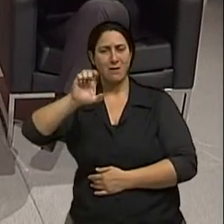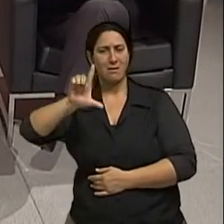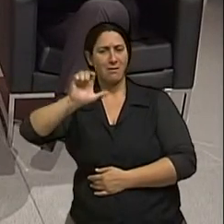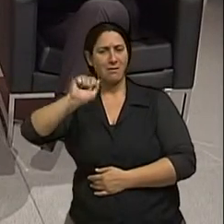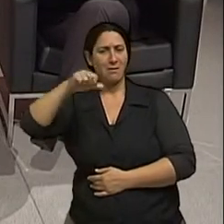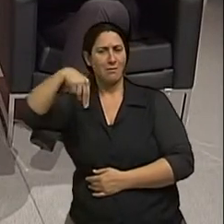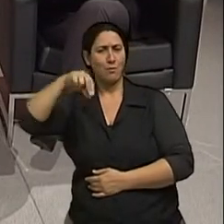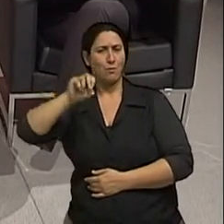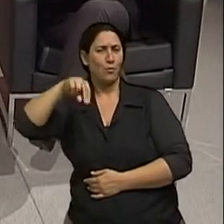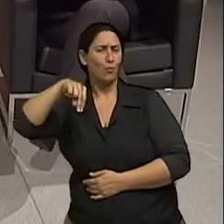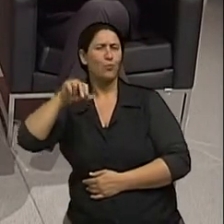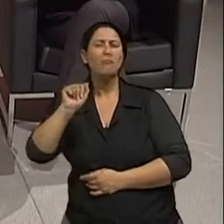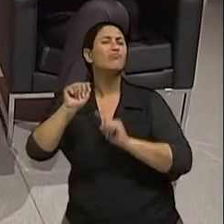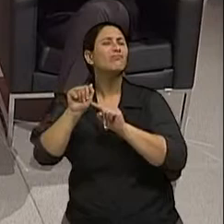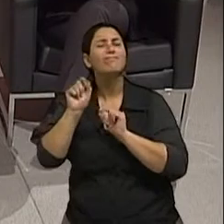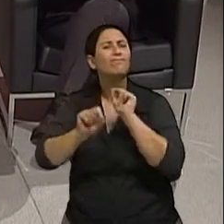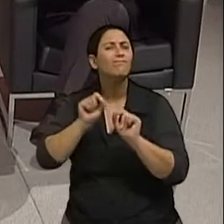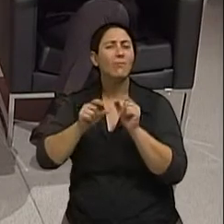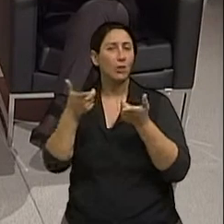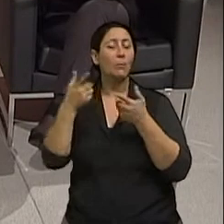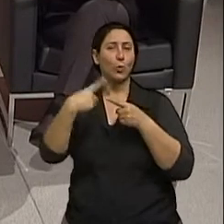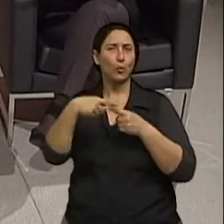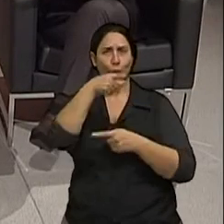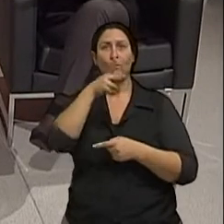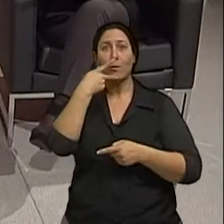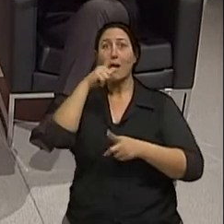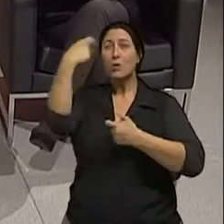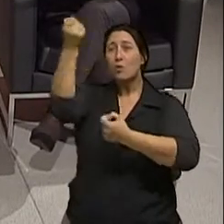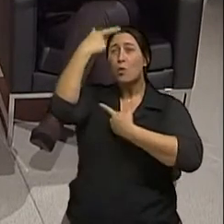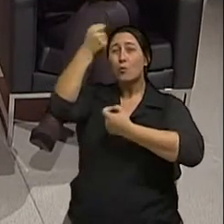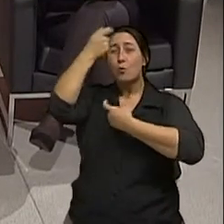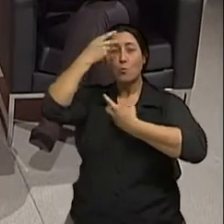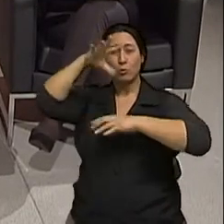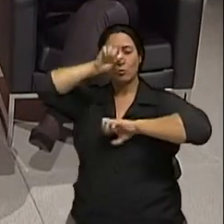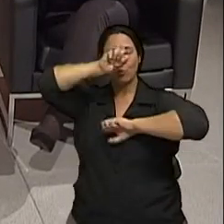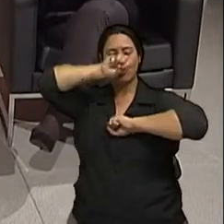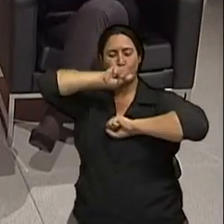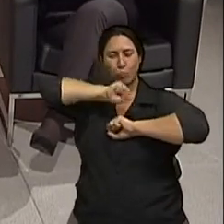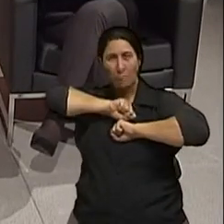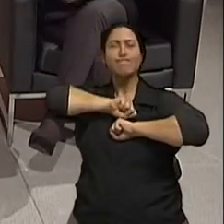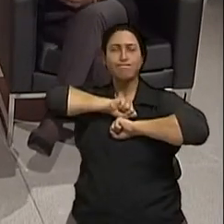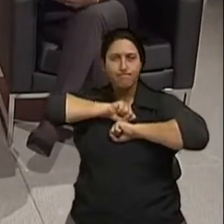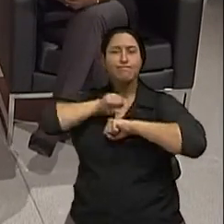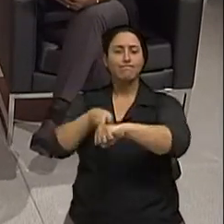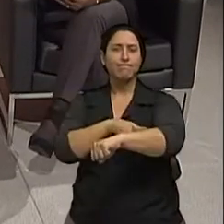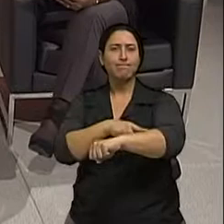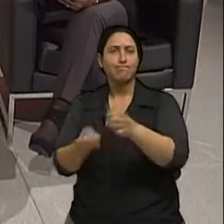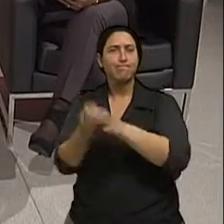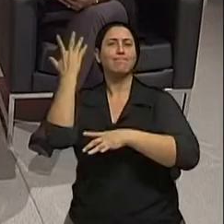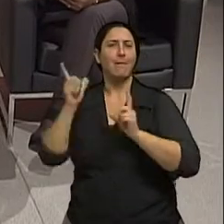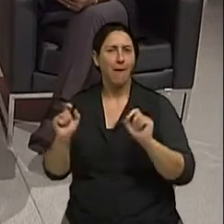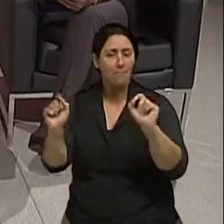realmente a informação aí de que esse acúmulo de sol na nossa pele causa problema. Mas o que é o melanoma mesmo?